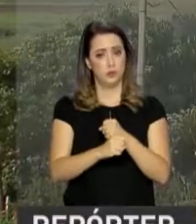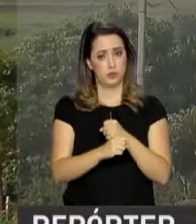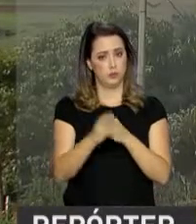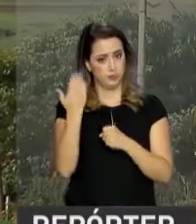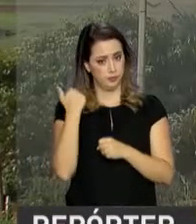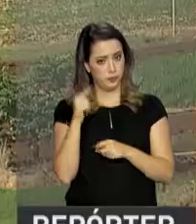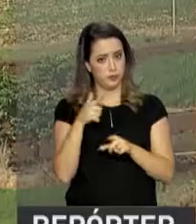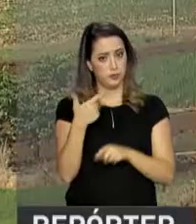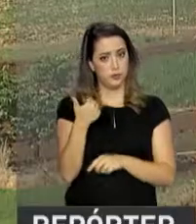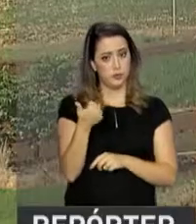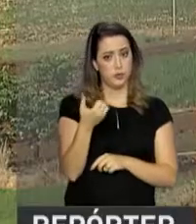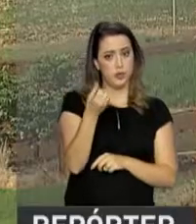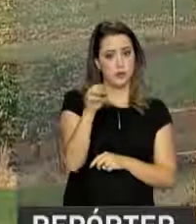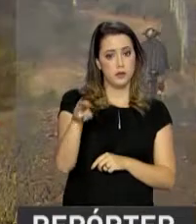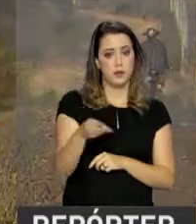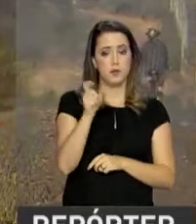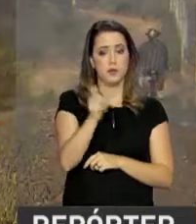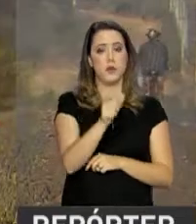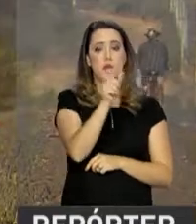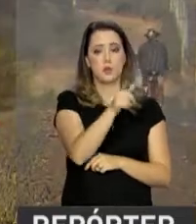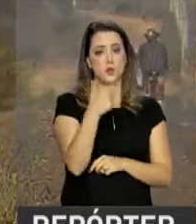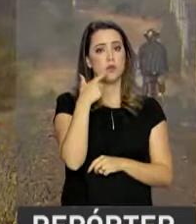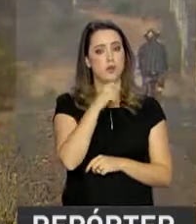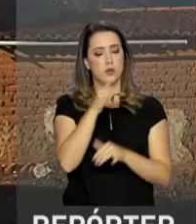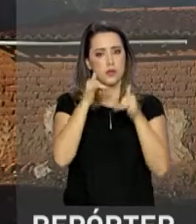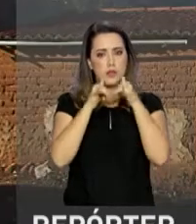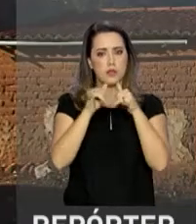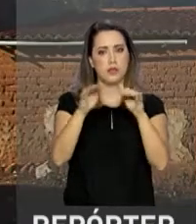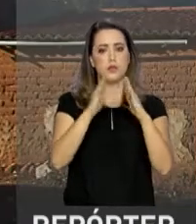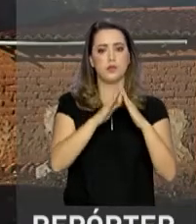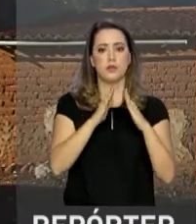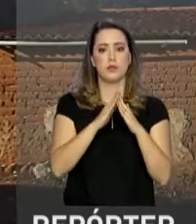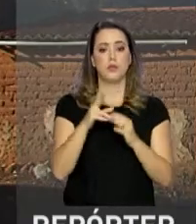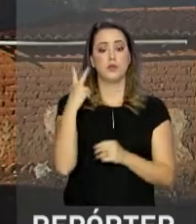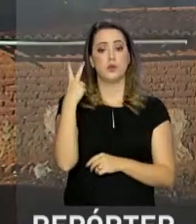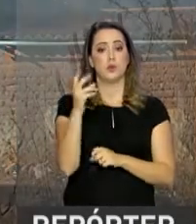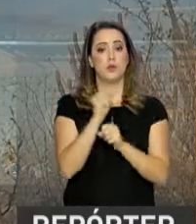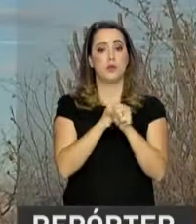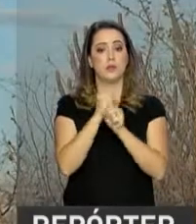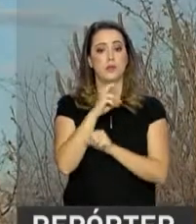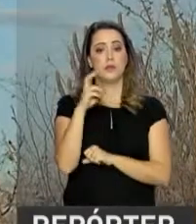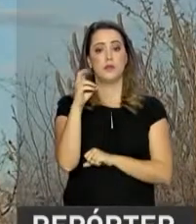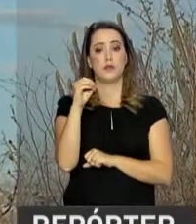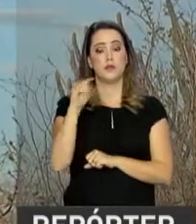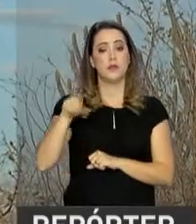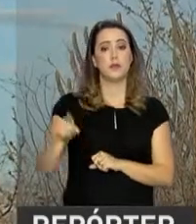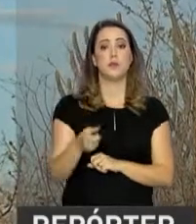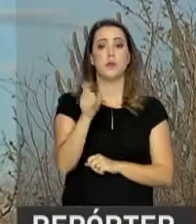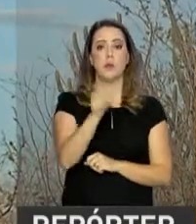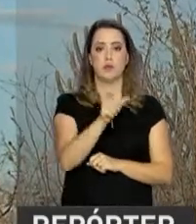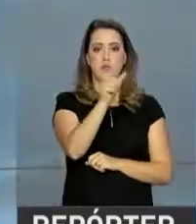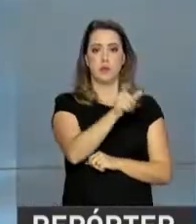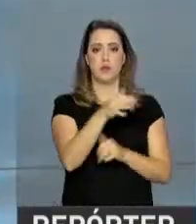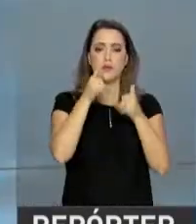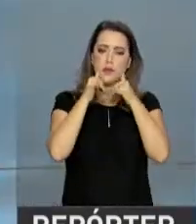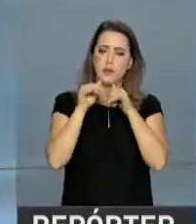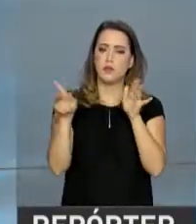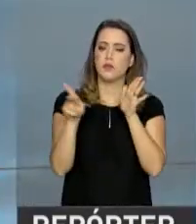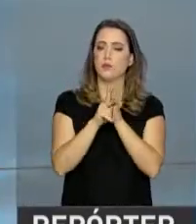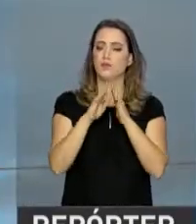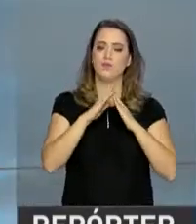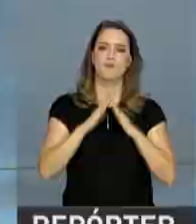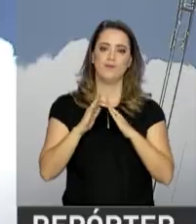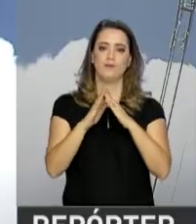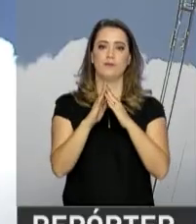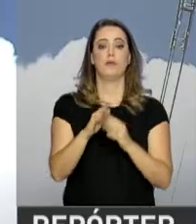milhões de pessoas foram beneficiadas. Só nos últimos dois anos, 500 mil pessoas passaram a ter acesso à eletricidade em 15